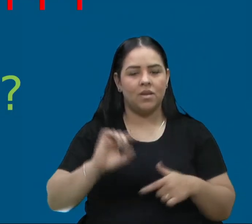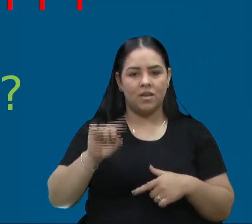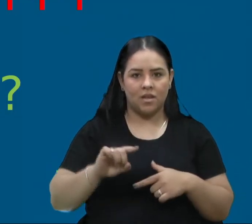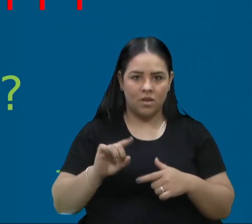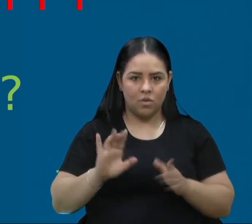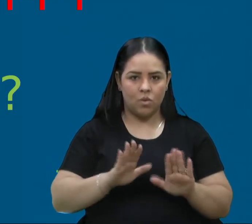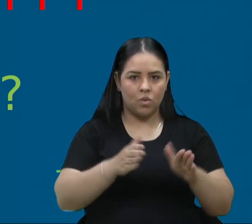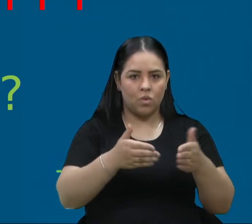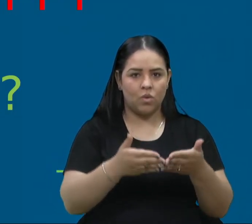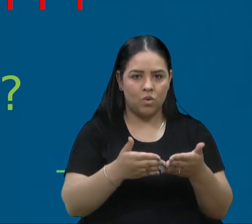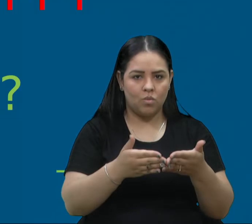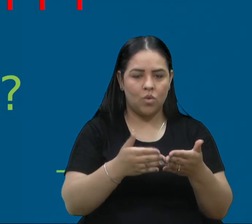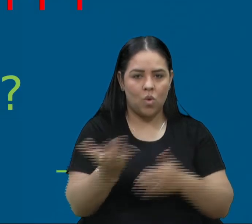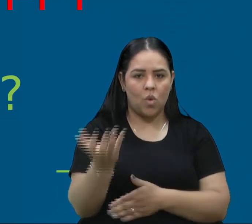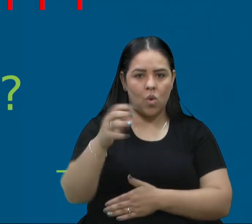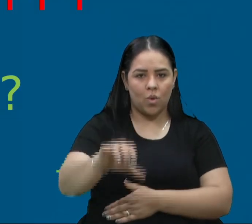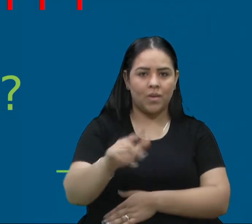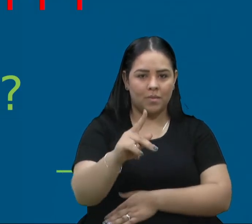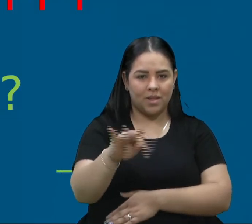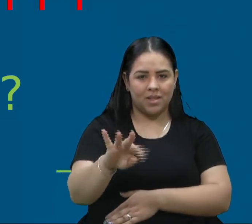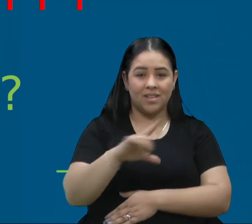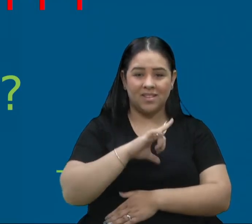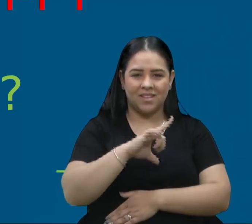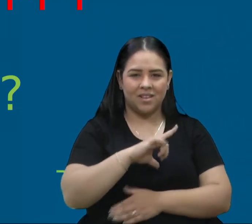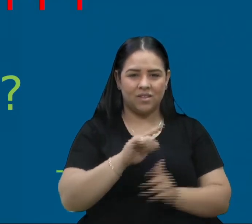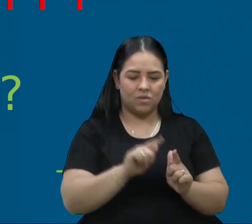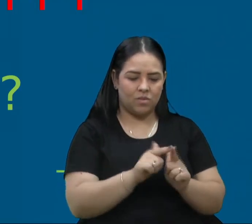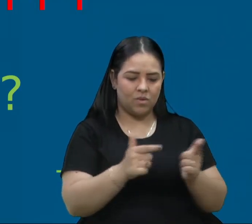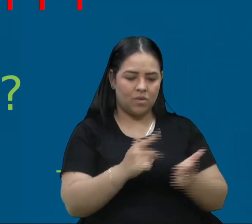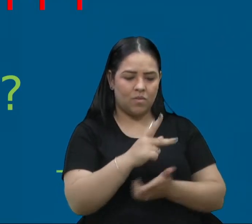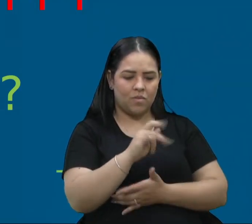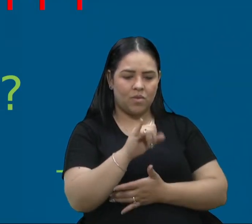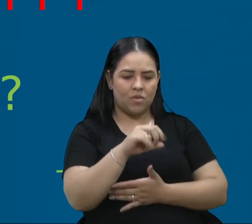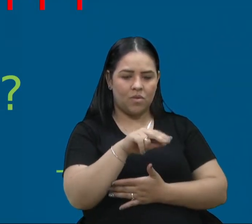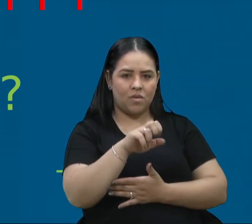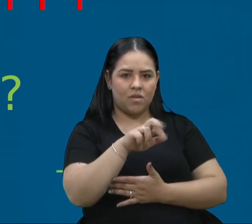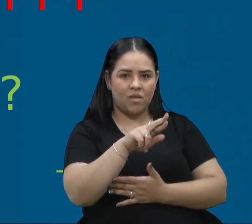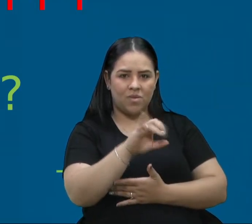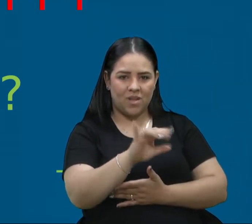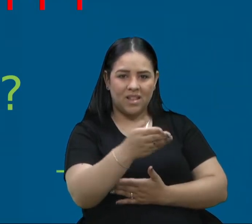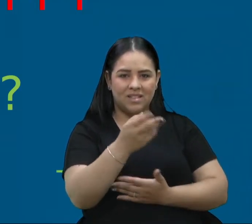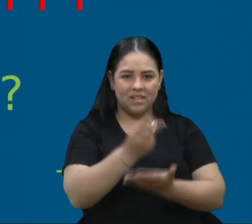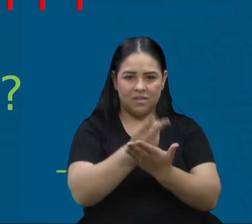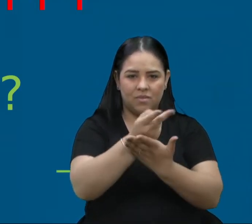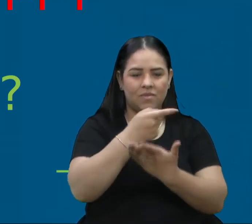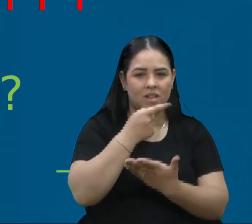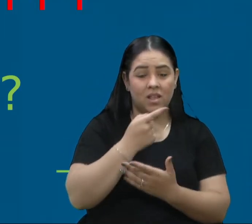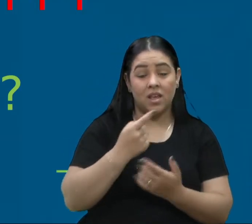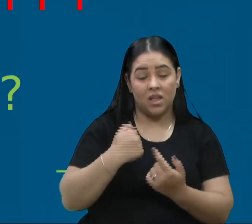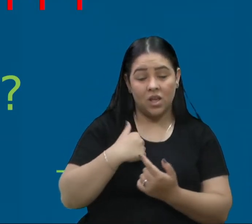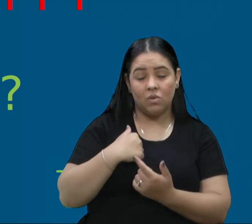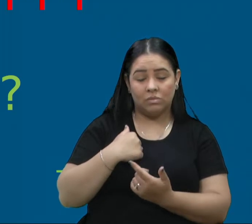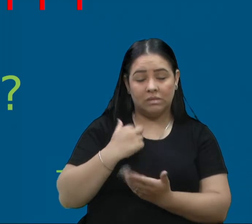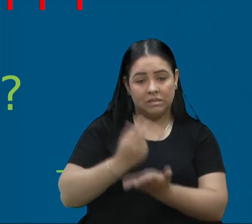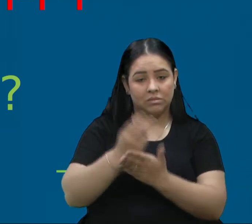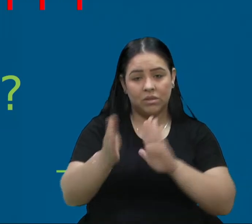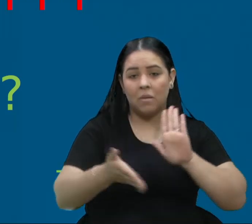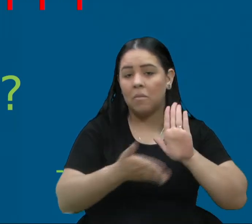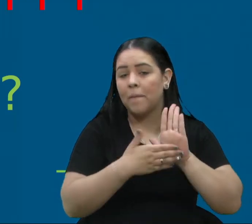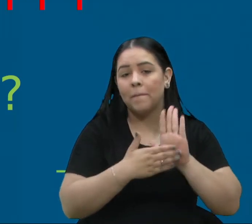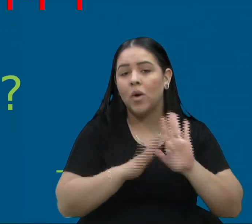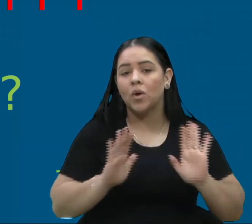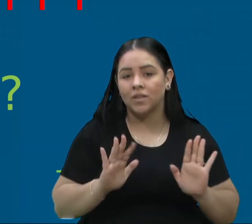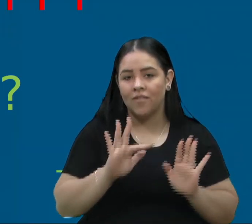inclusive, o colunista Ciro Fabris, aí do Pioneiro, gosta de usar bastante, eu gosto que ele use, afinal, eu fui eleito com esse propósito, e aí me